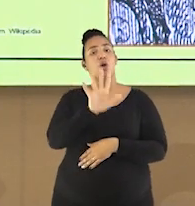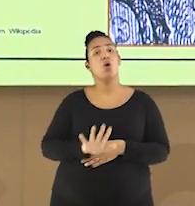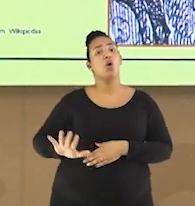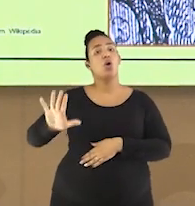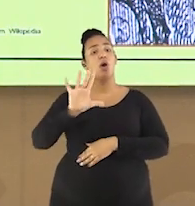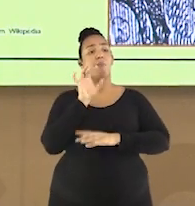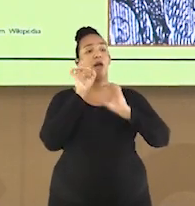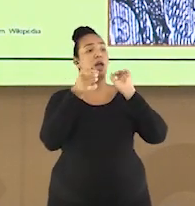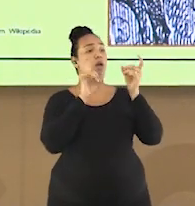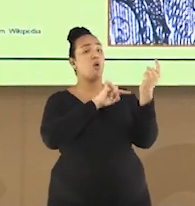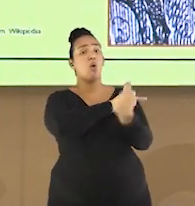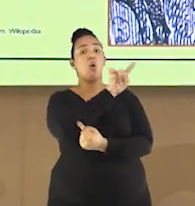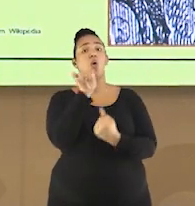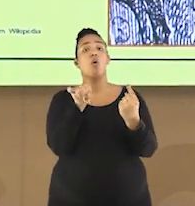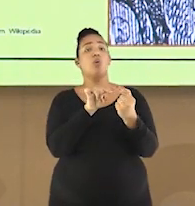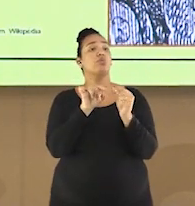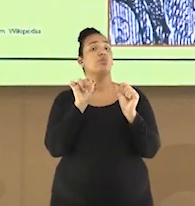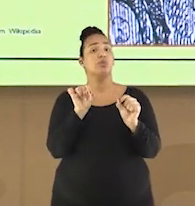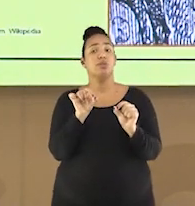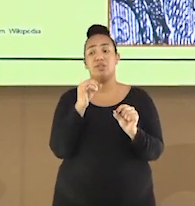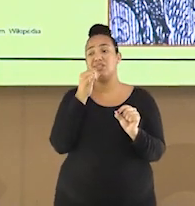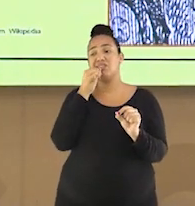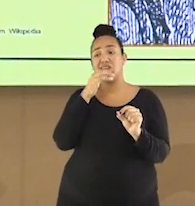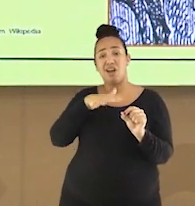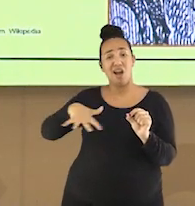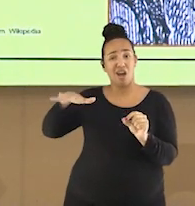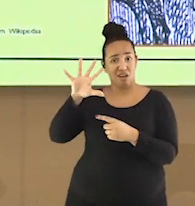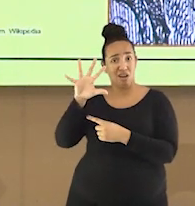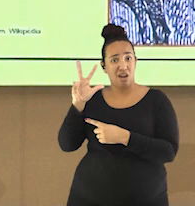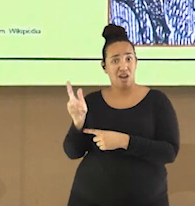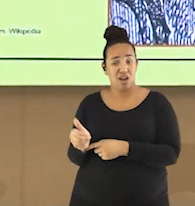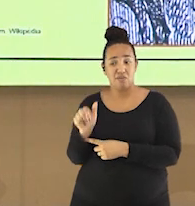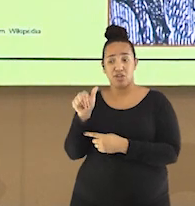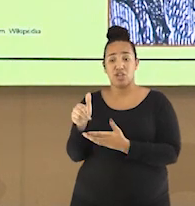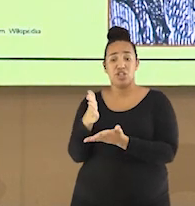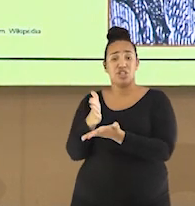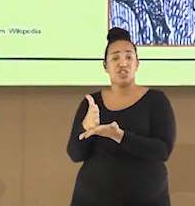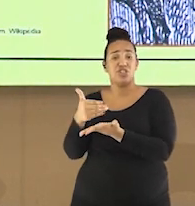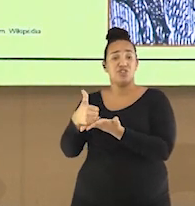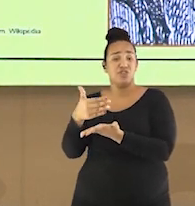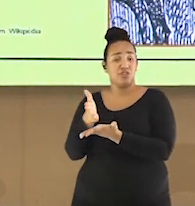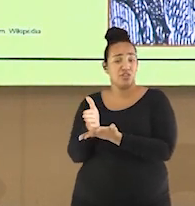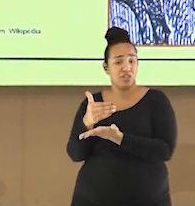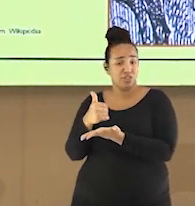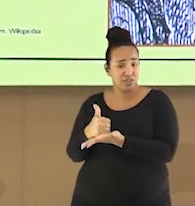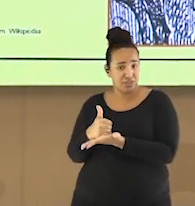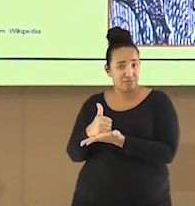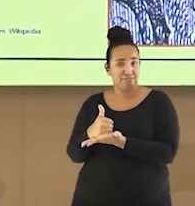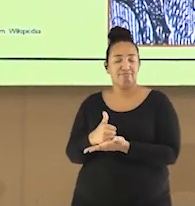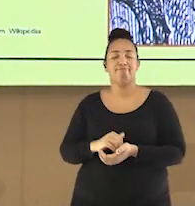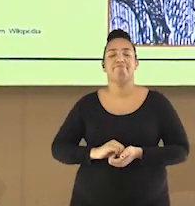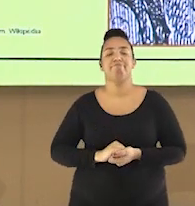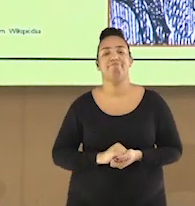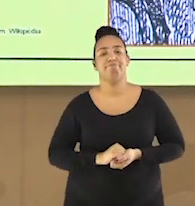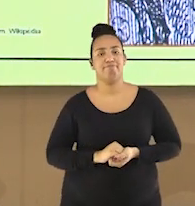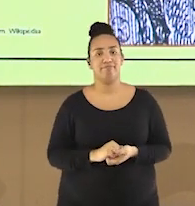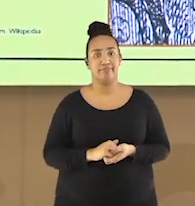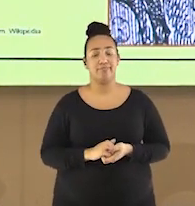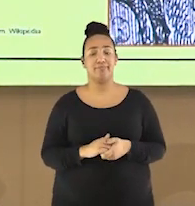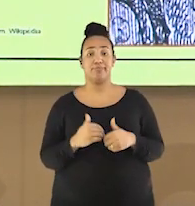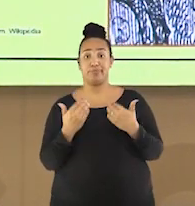de dividir os territórios coloniais no continente africano, conhecido também como Partilha da África.